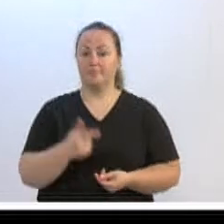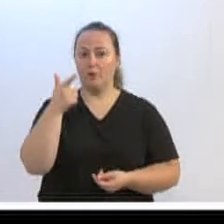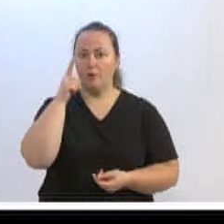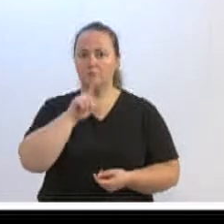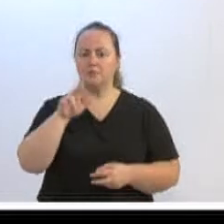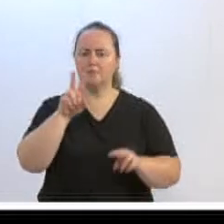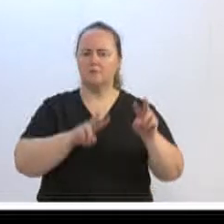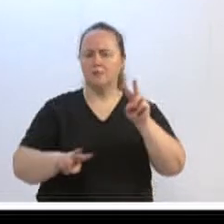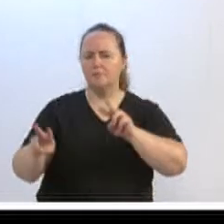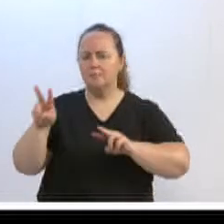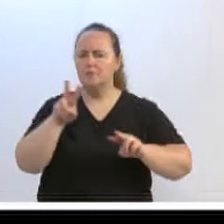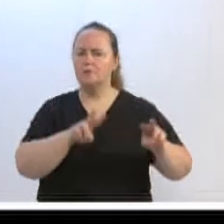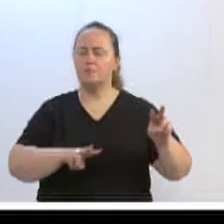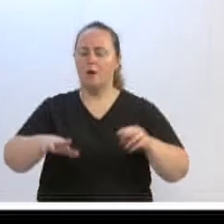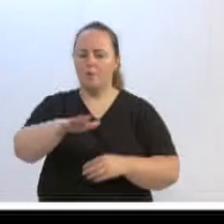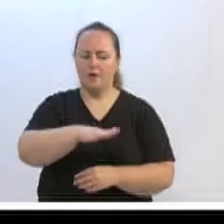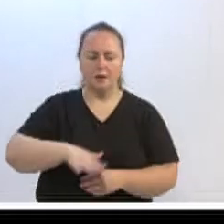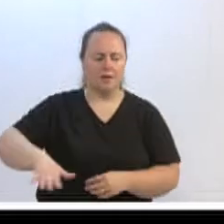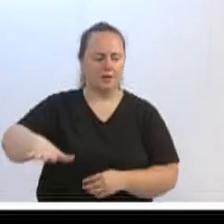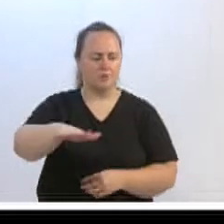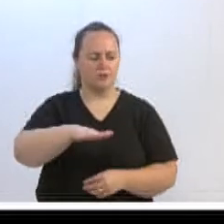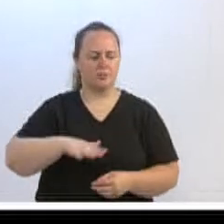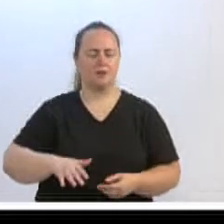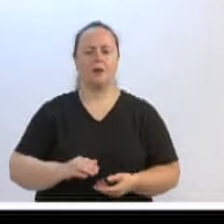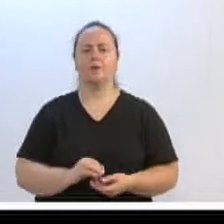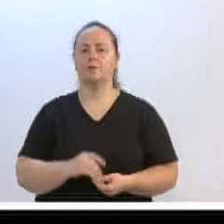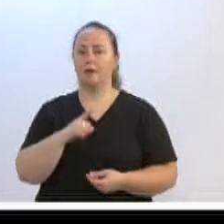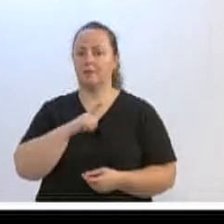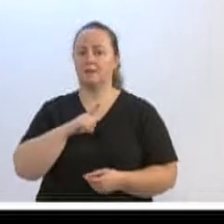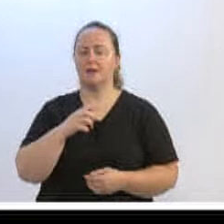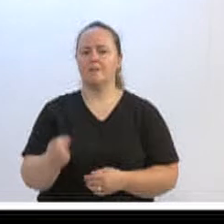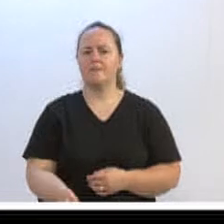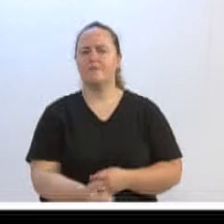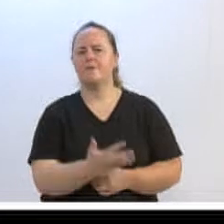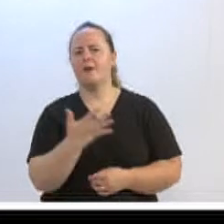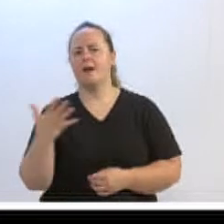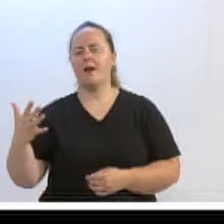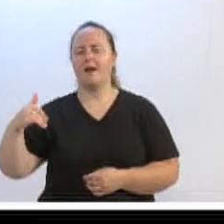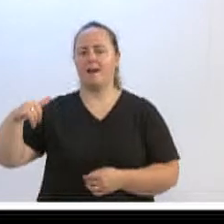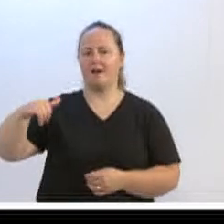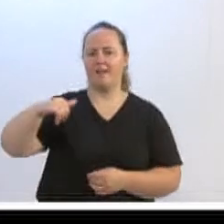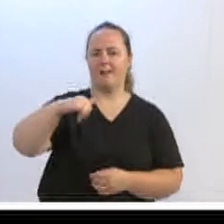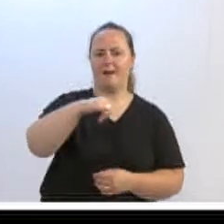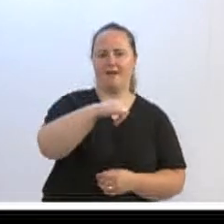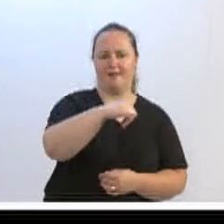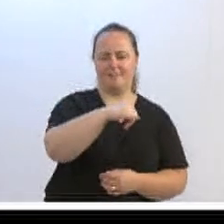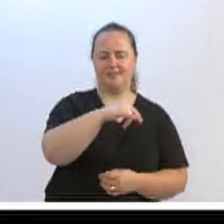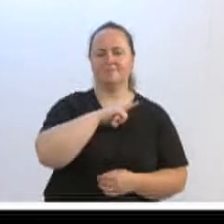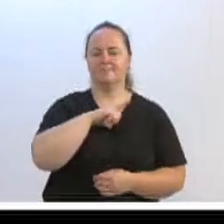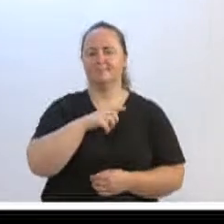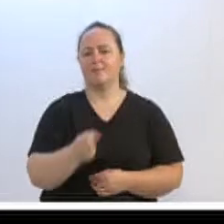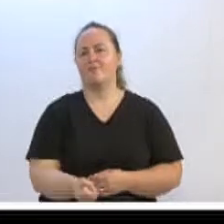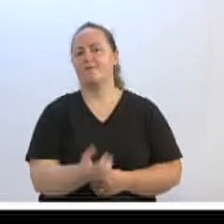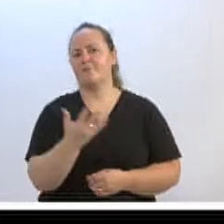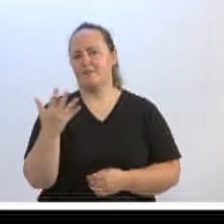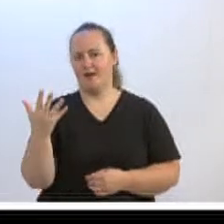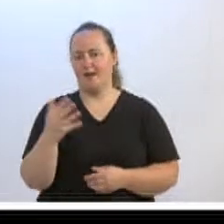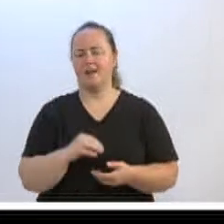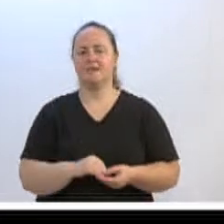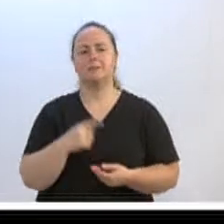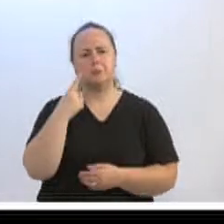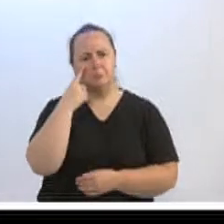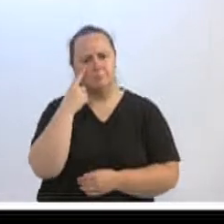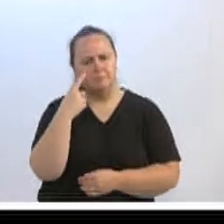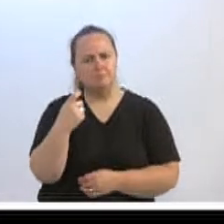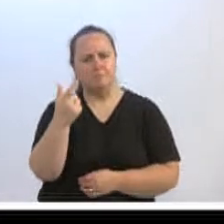visual de toda a região ali da Oktoberfest, são várias aeronaves que estão em circulação, e é muito interessante a gente poder ver isso,